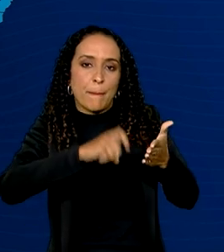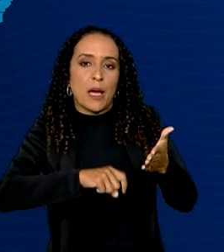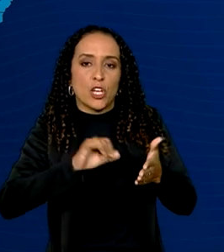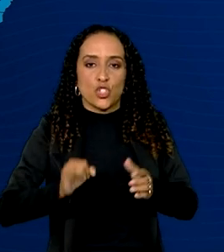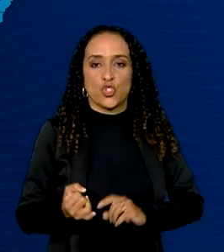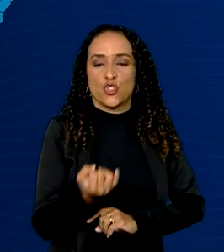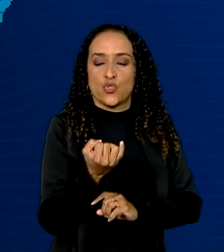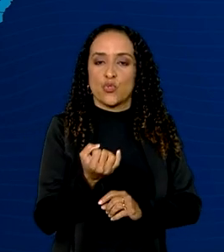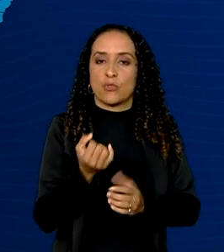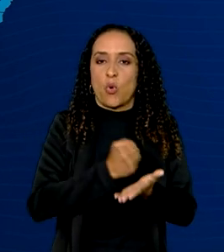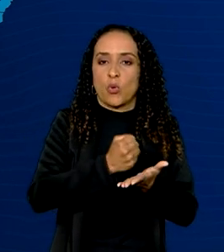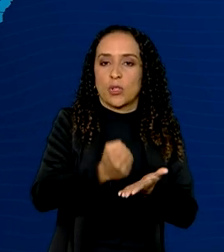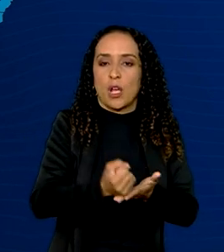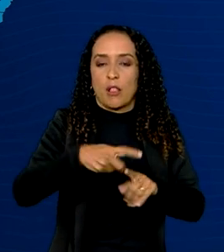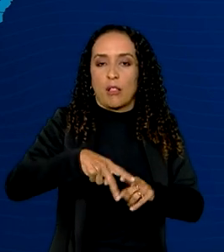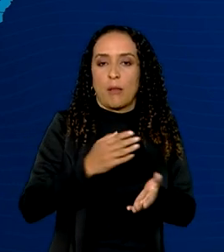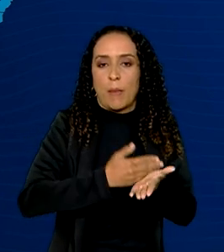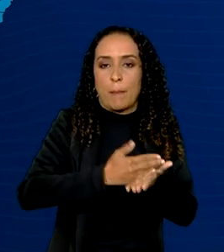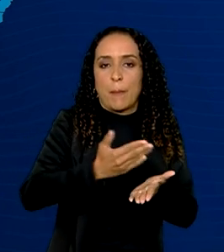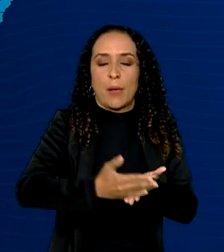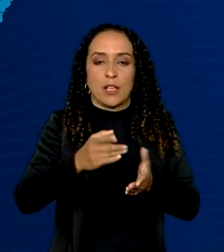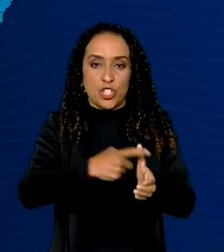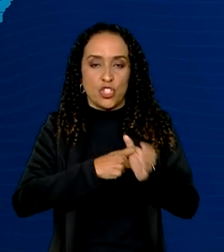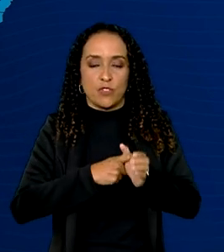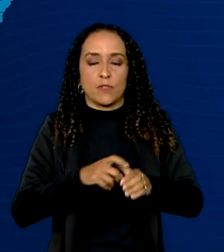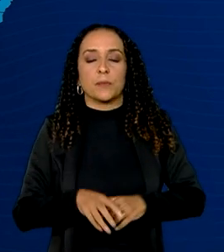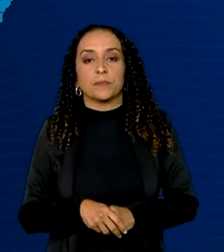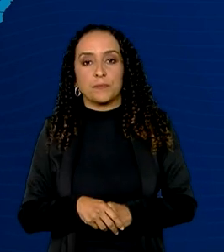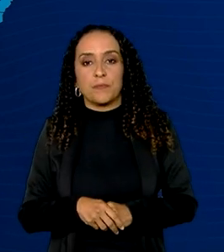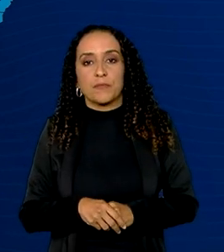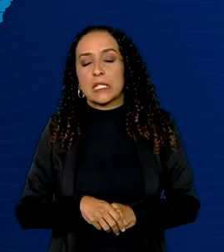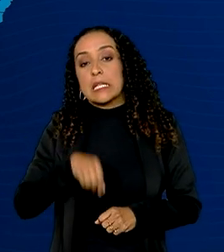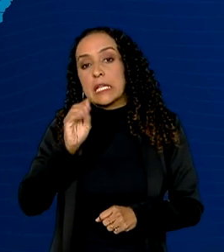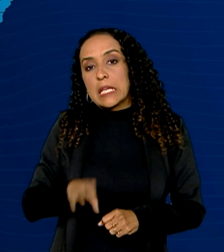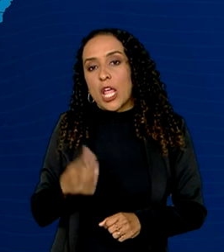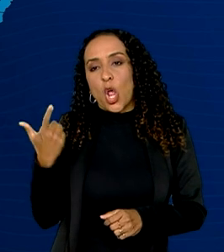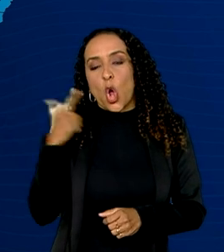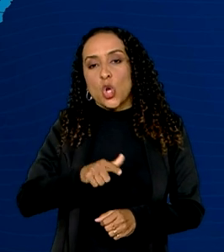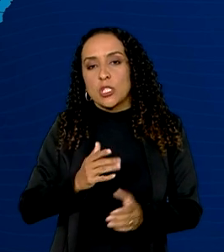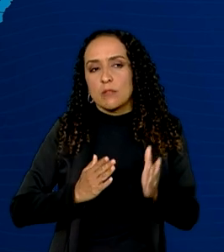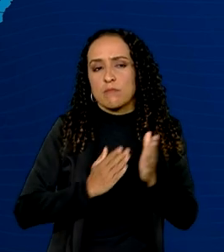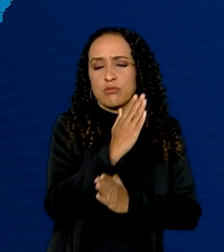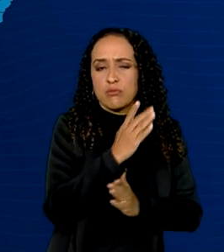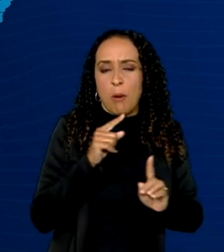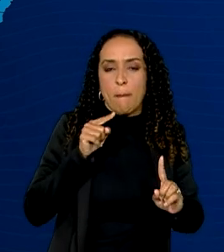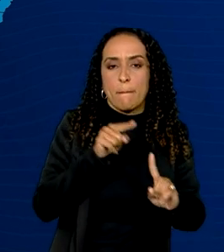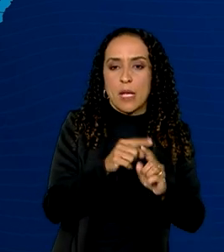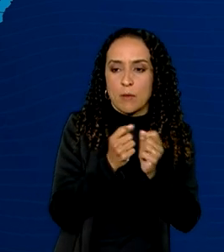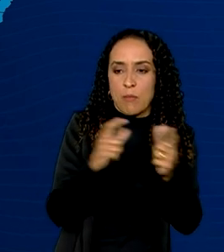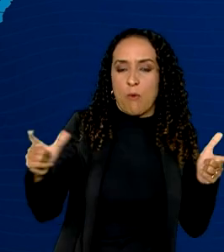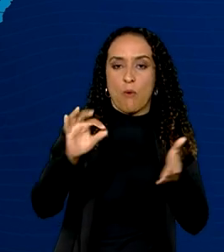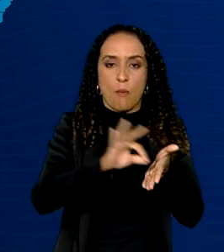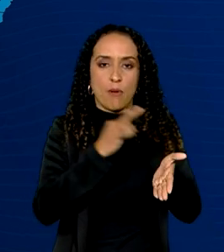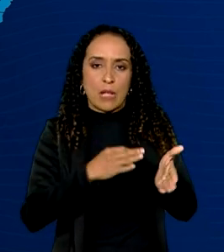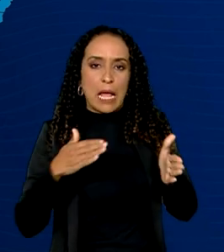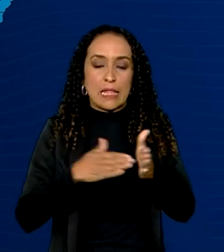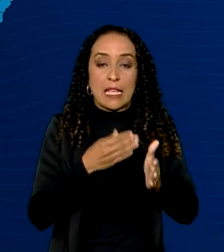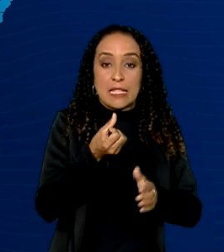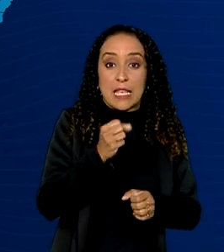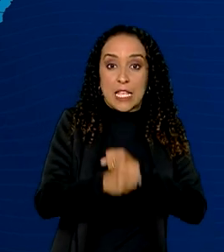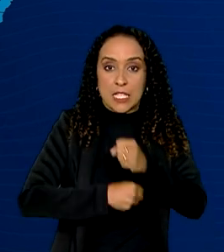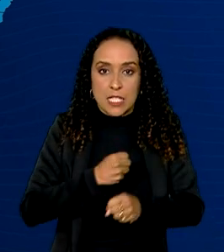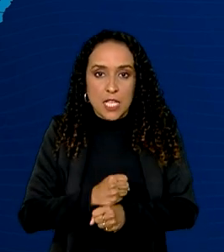aplicadas aos contratos de refinanciamento de dívidas. Quem conseguir atingir as metas de expansão de matrículas em até seis